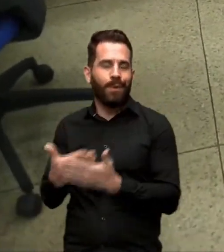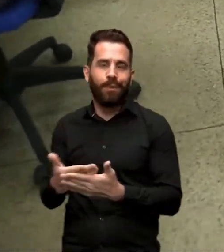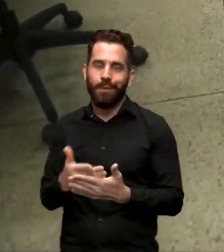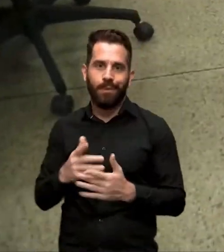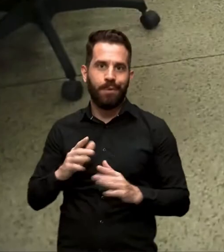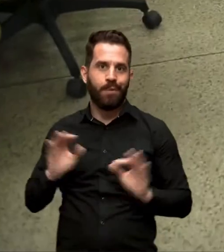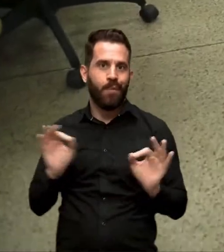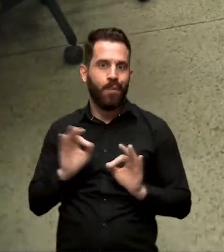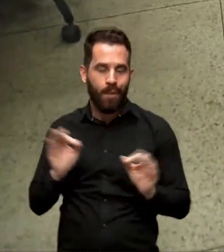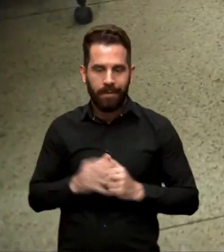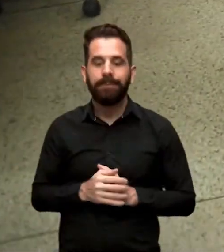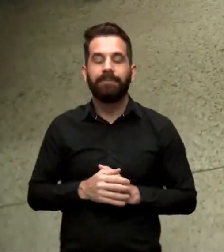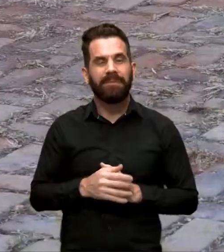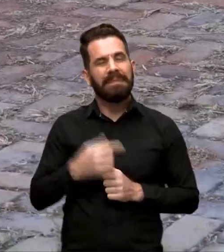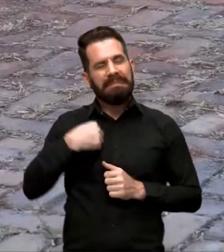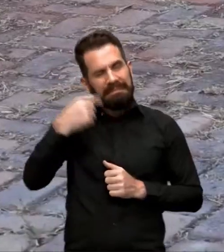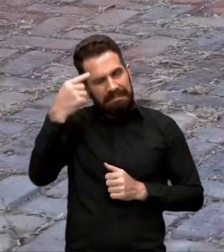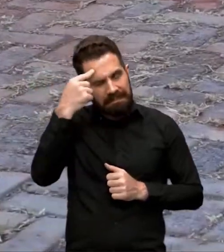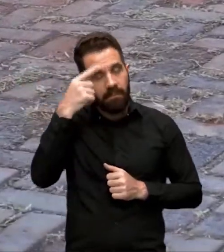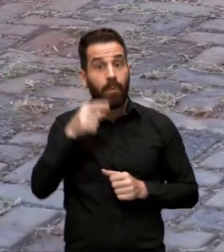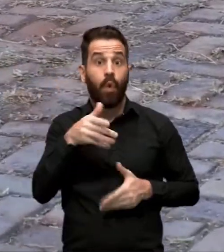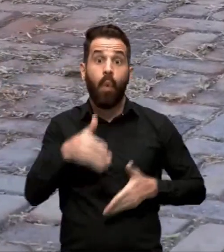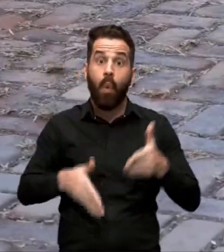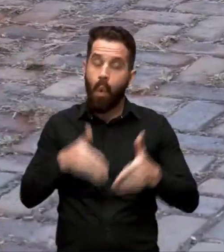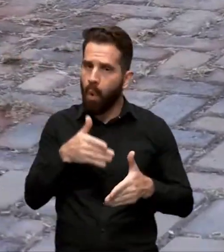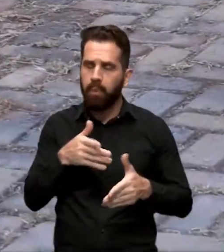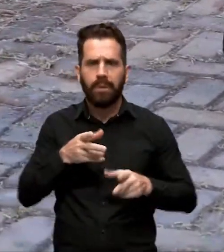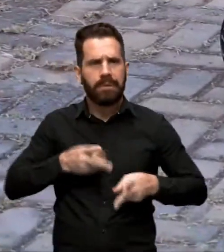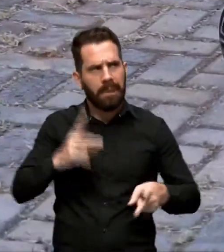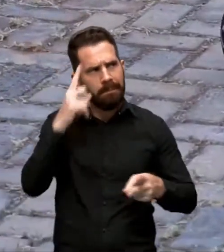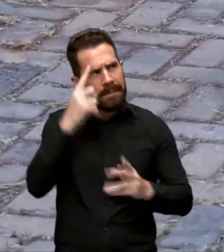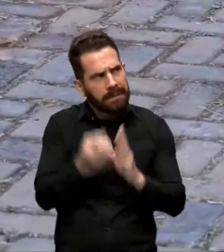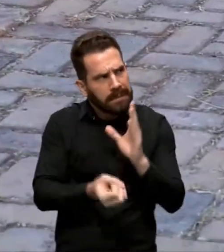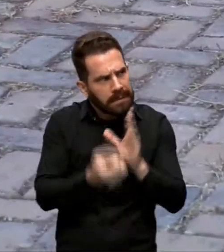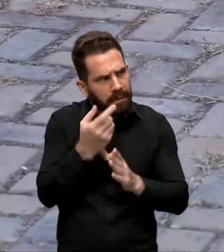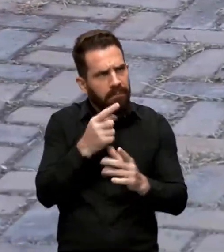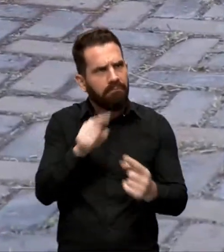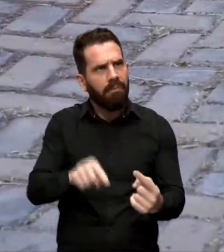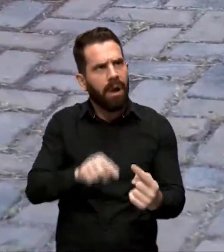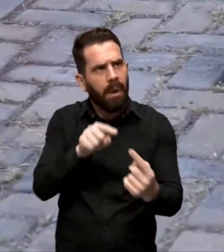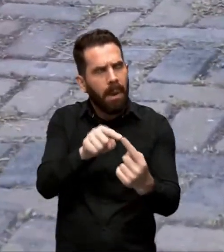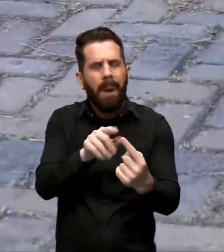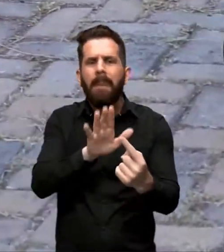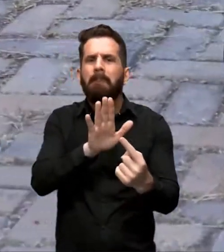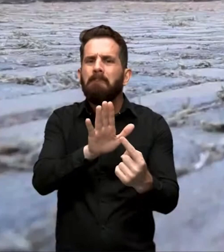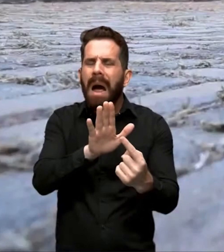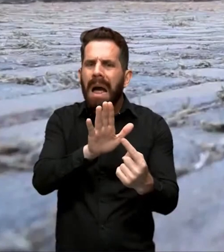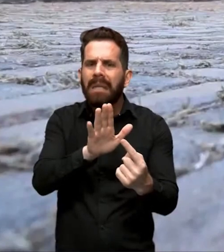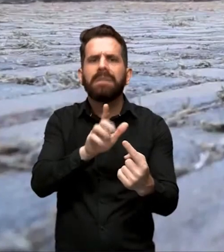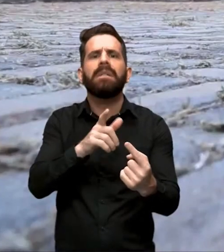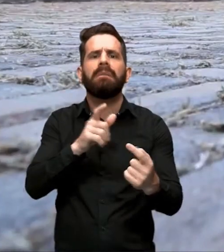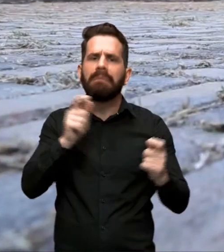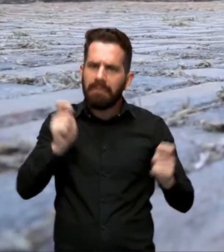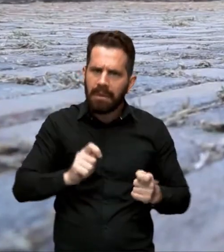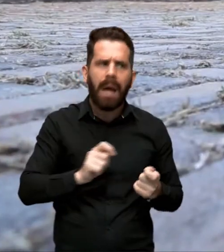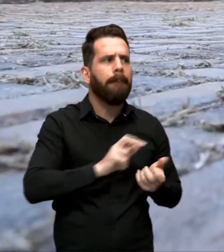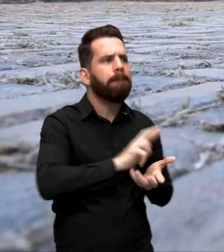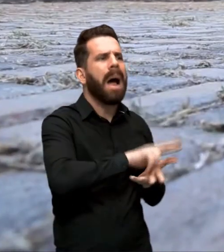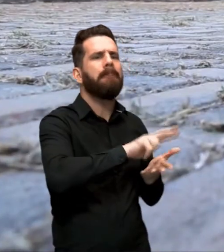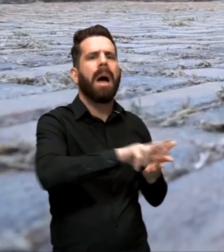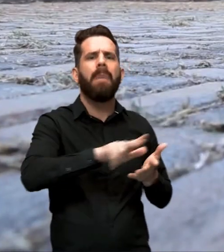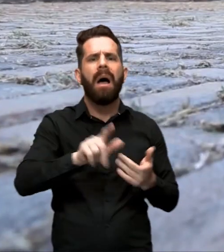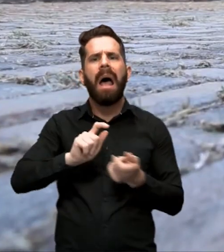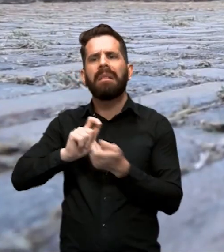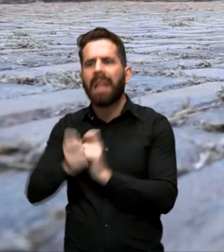desenvolver um robô que tivesse uma atividade já pré-definida, mas sim um robô que tivesse apto a receber novos cargos, novas